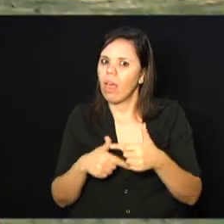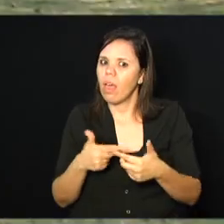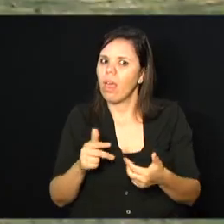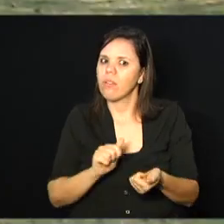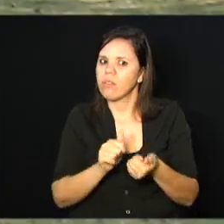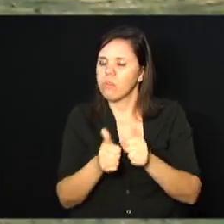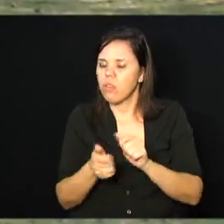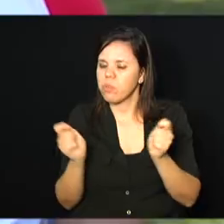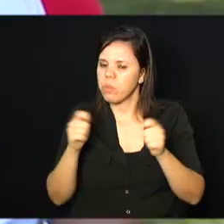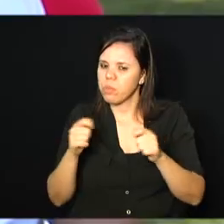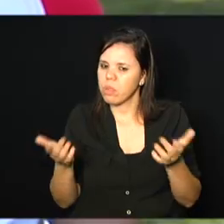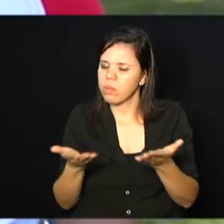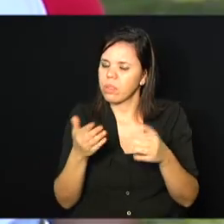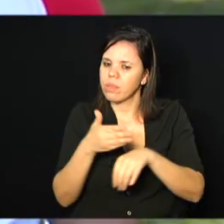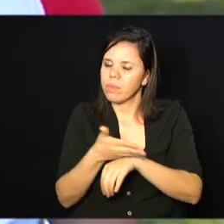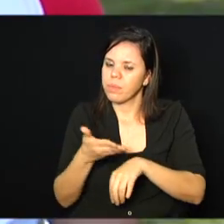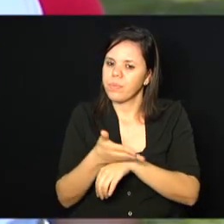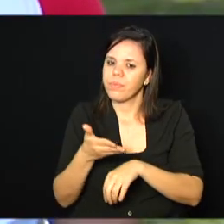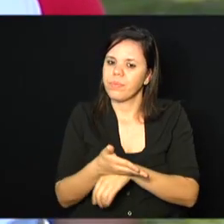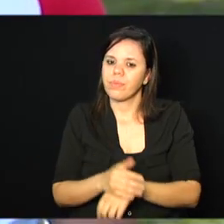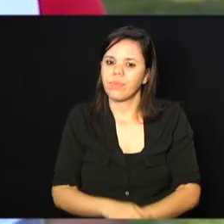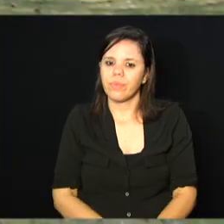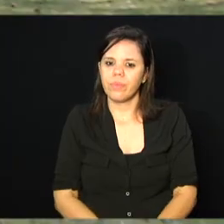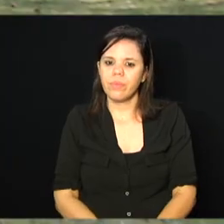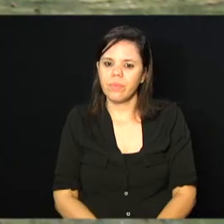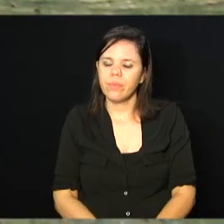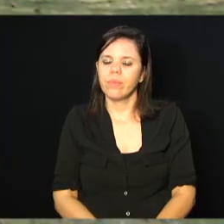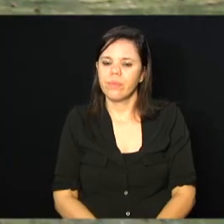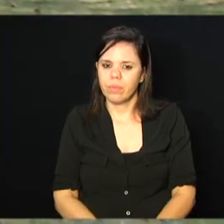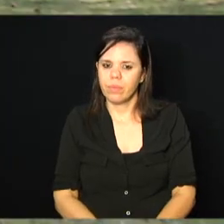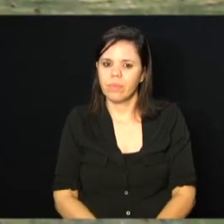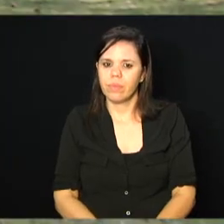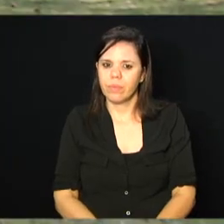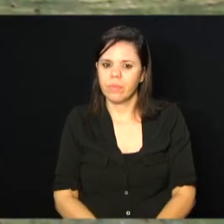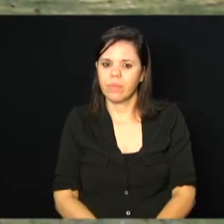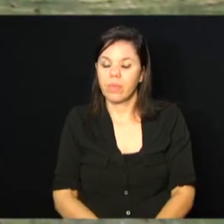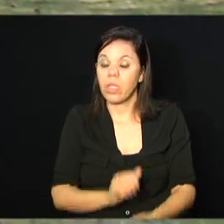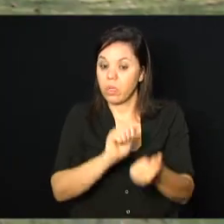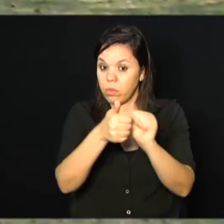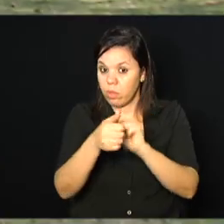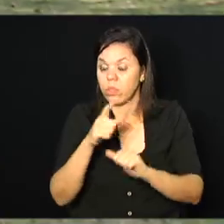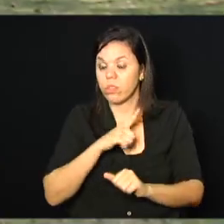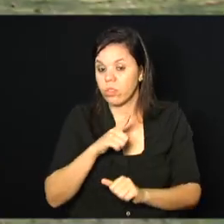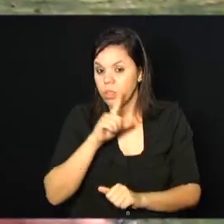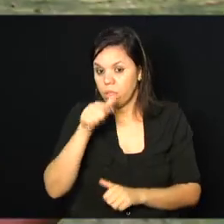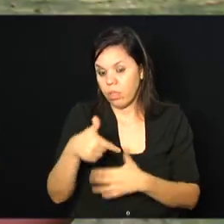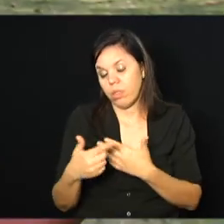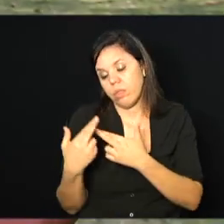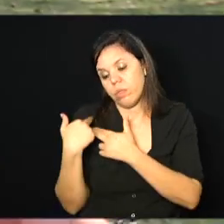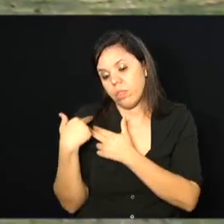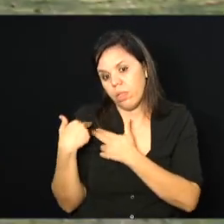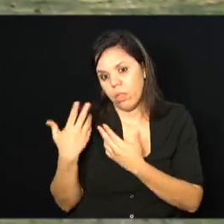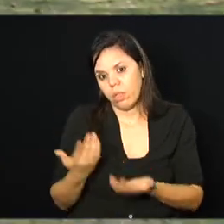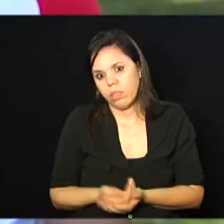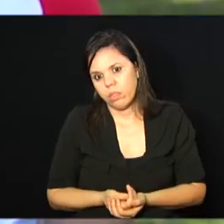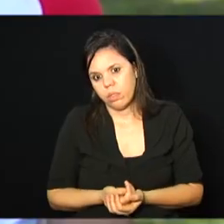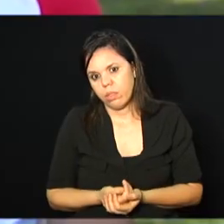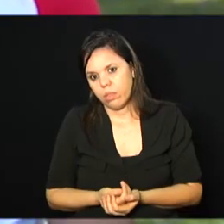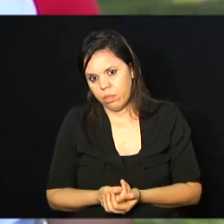participação. Possibilita mais PCDs. E o esporte tem essa função também, né? De integração.